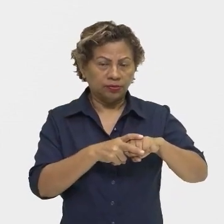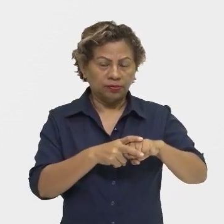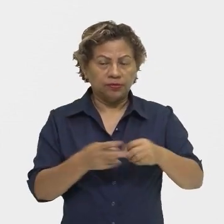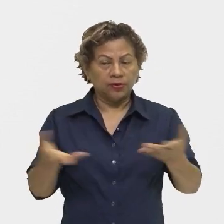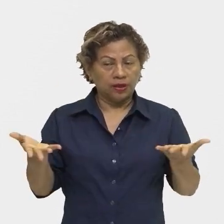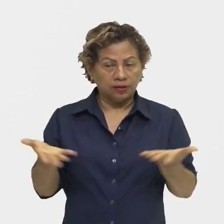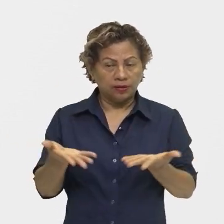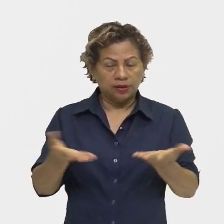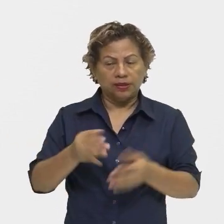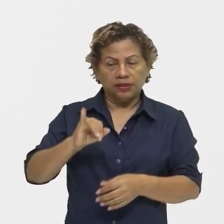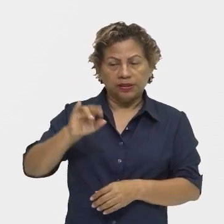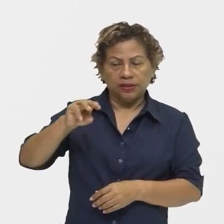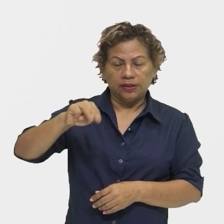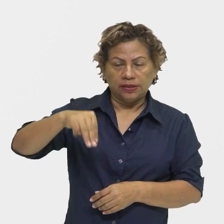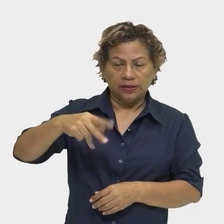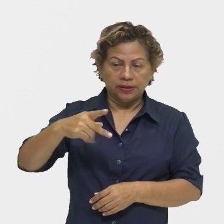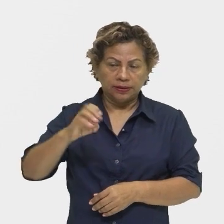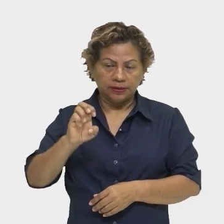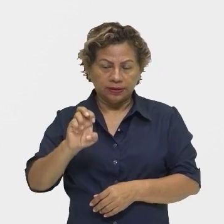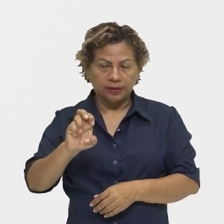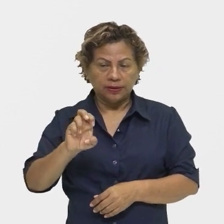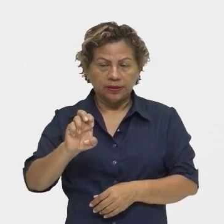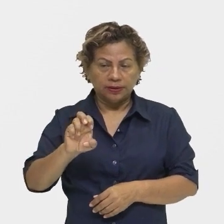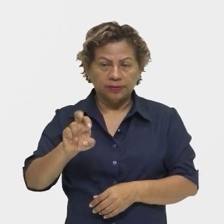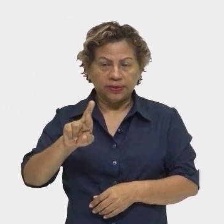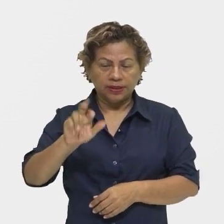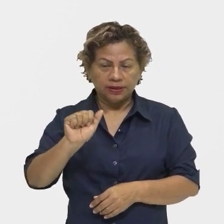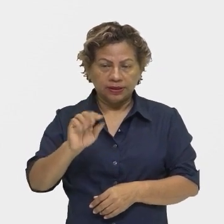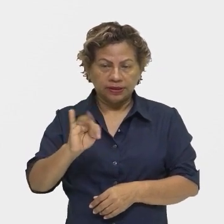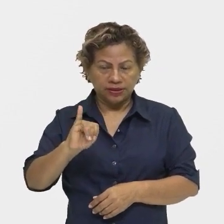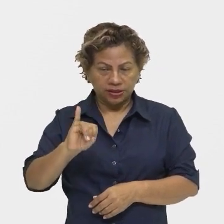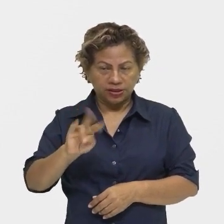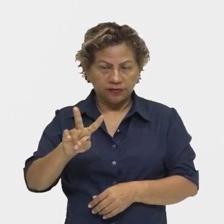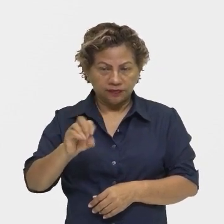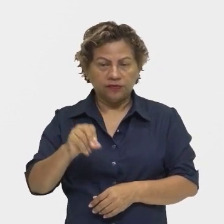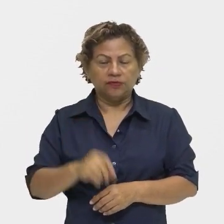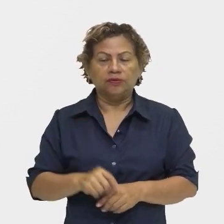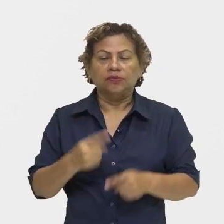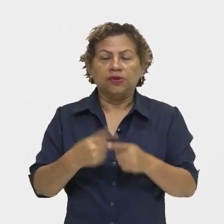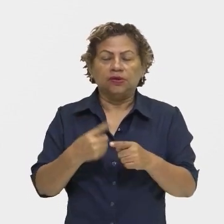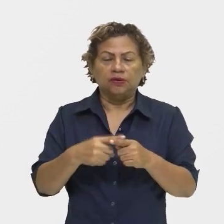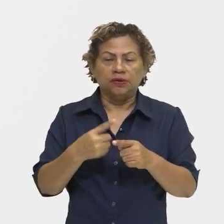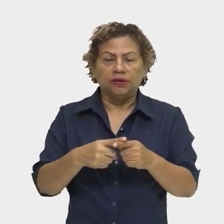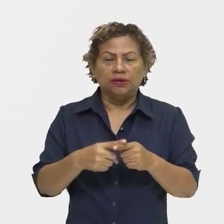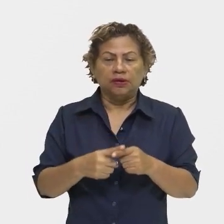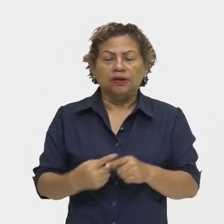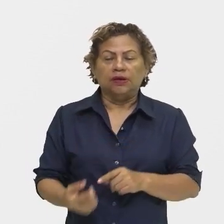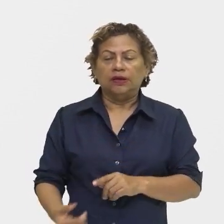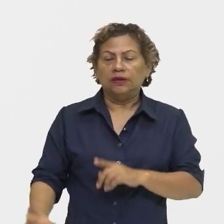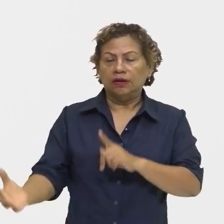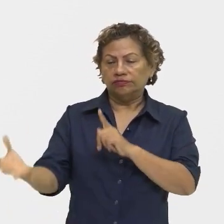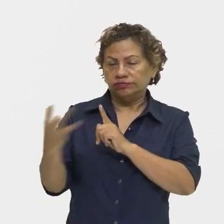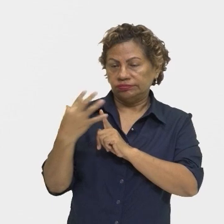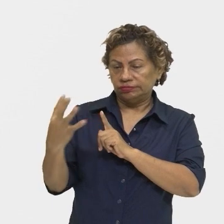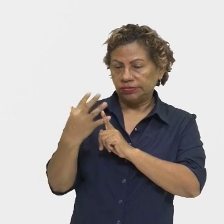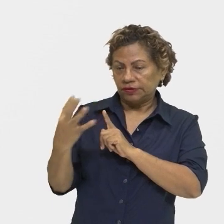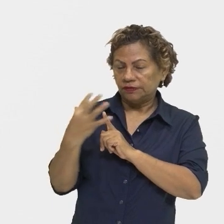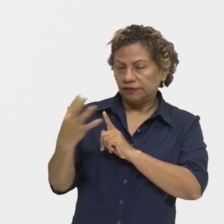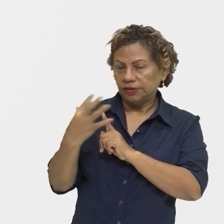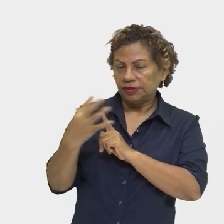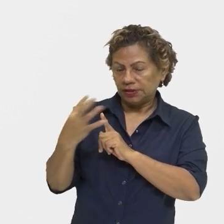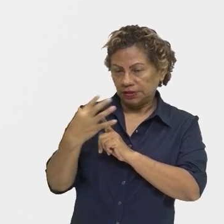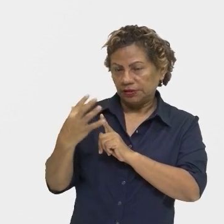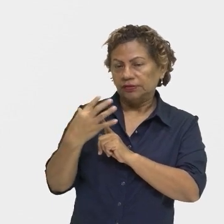ele vai estar fazendo uma apelação, né? Está usando um discurso para convencer o outro